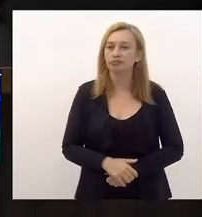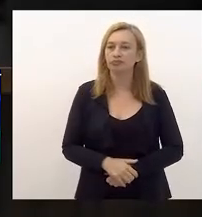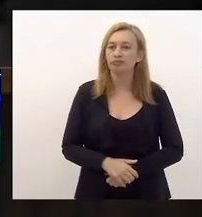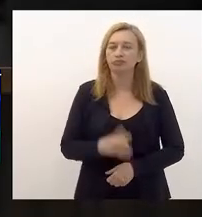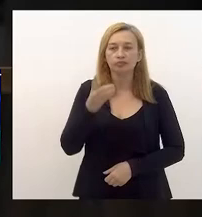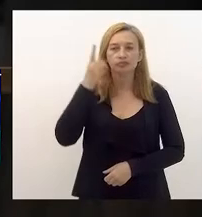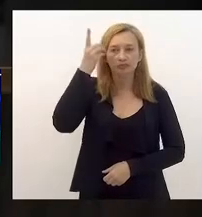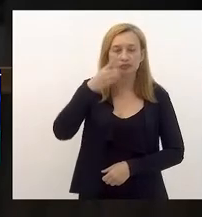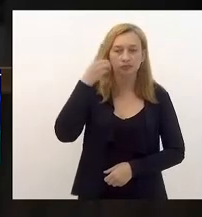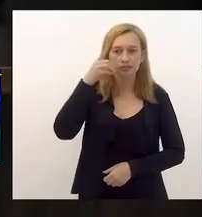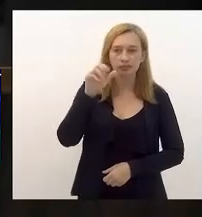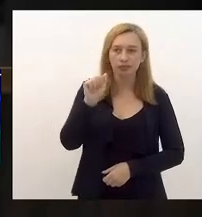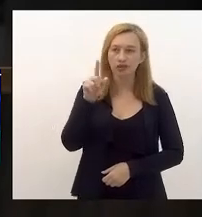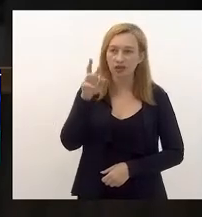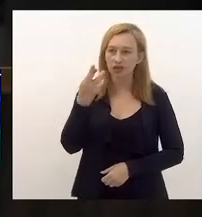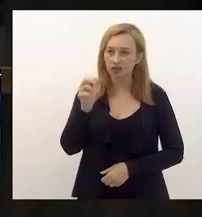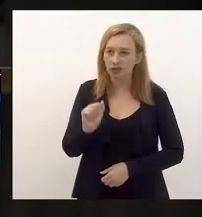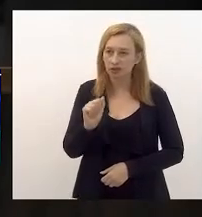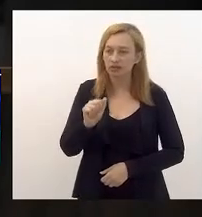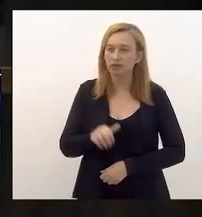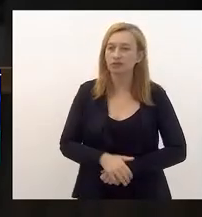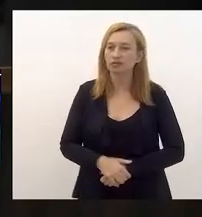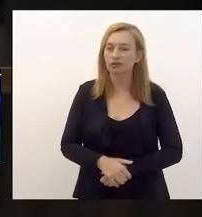Deputada Adriana Baltazar.